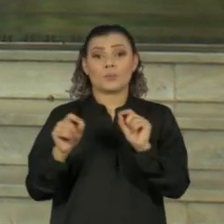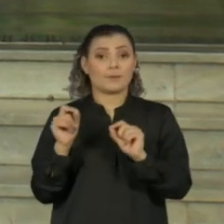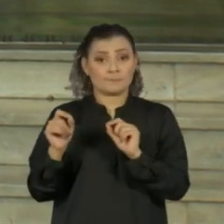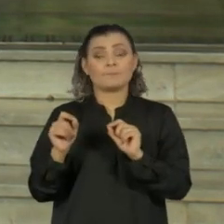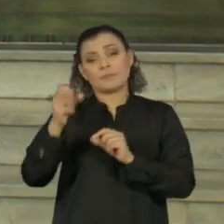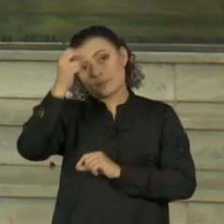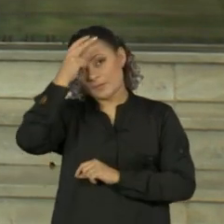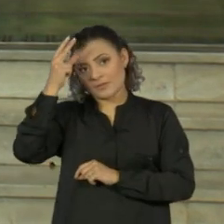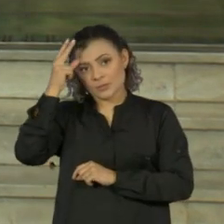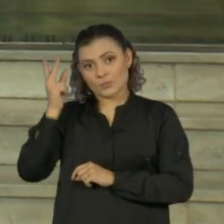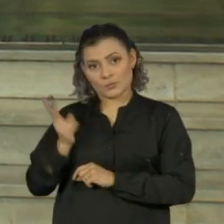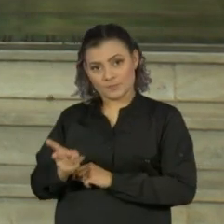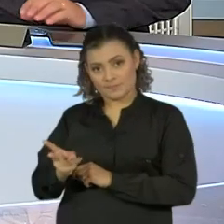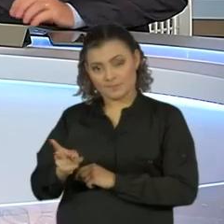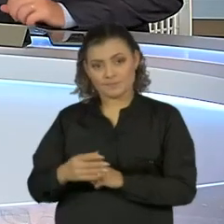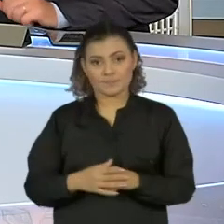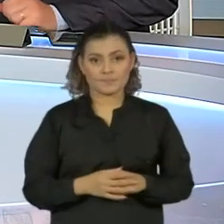municípios.